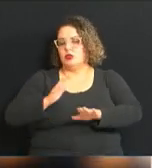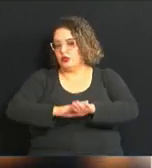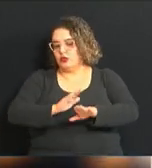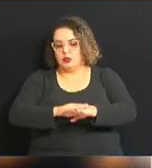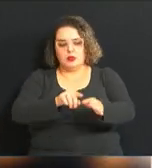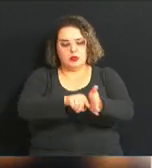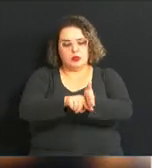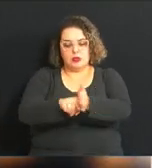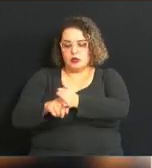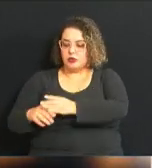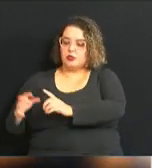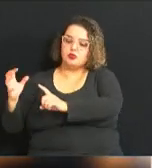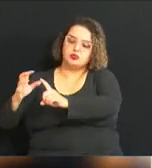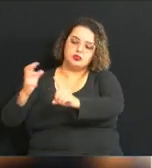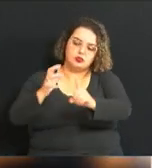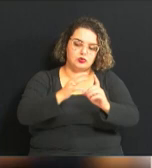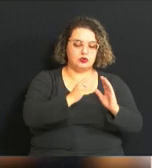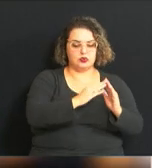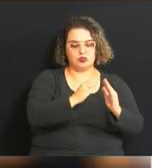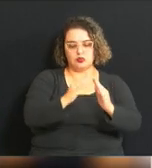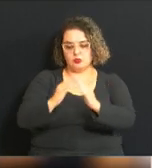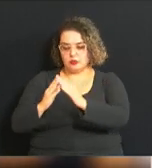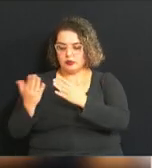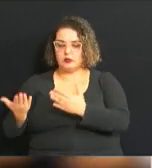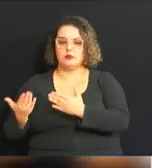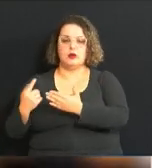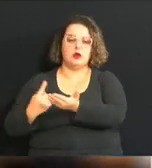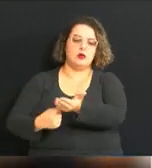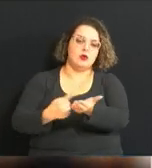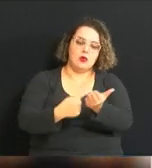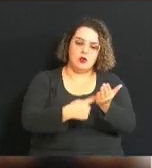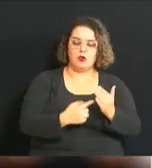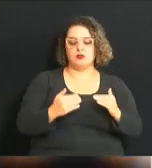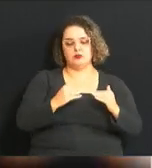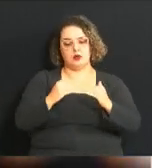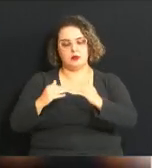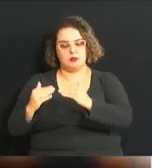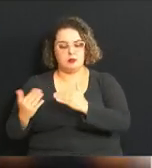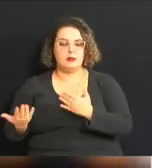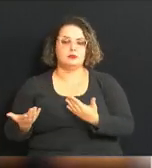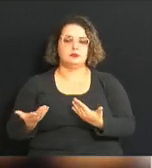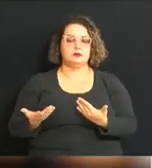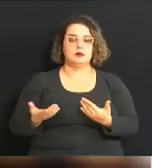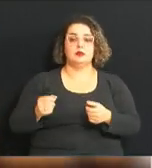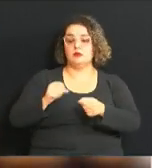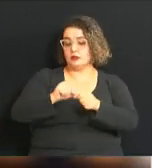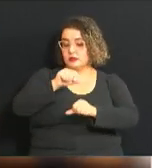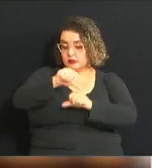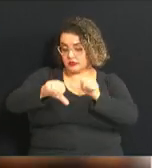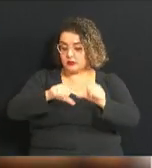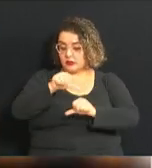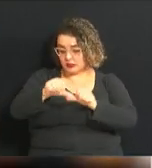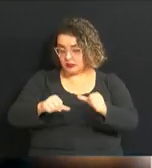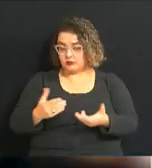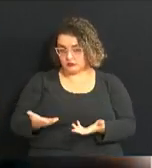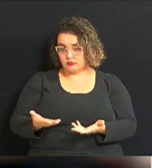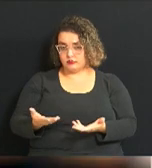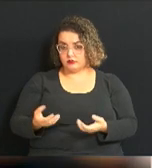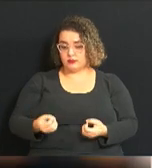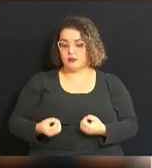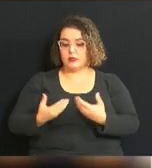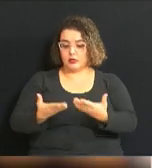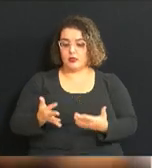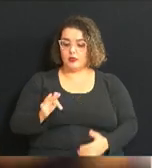de impacto de vizinhança, de termos de acordo em compromisso. Então, gente está fazendo essa alteração, que é trazer o Fundo